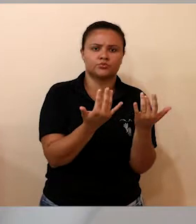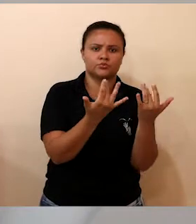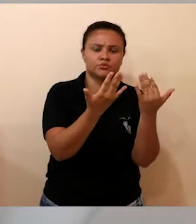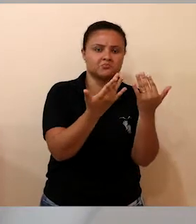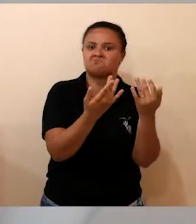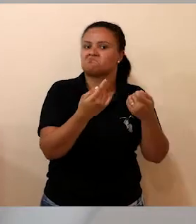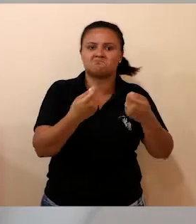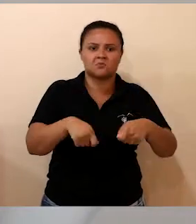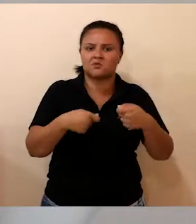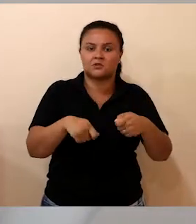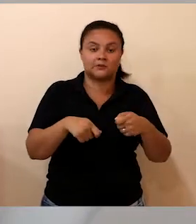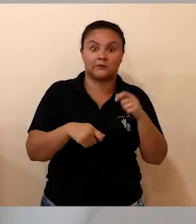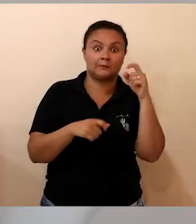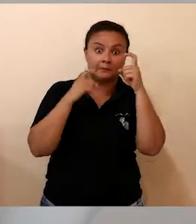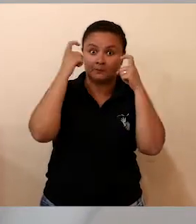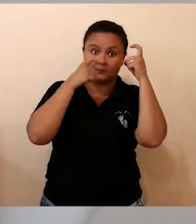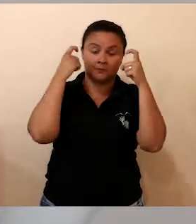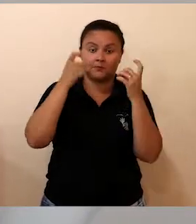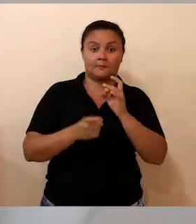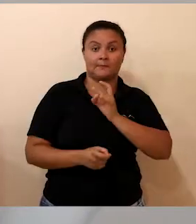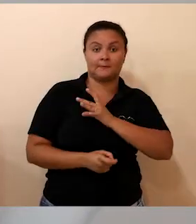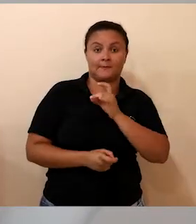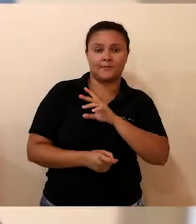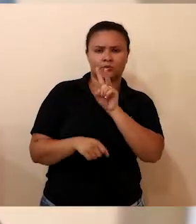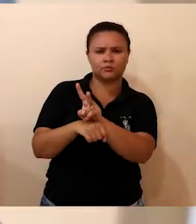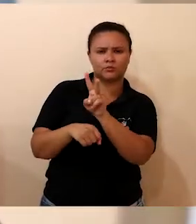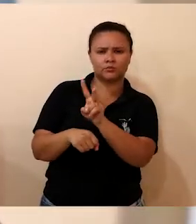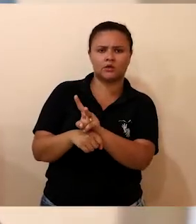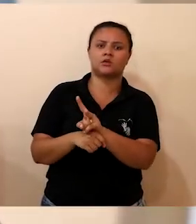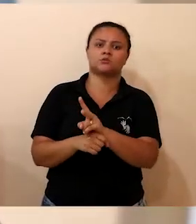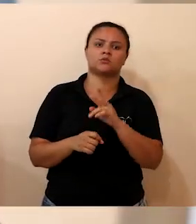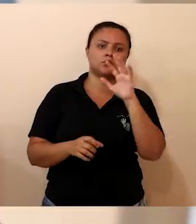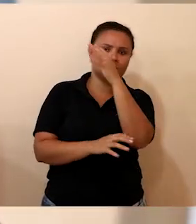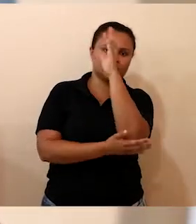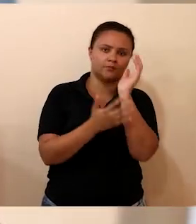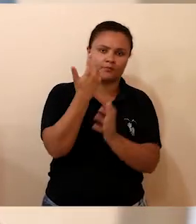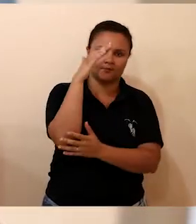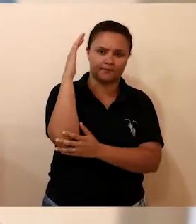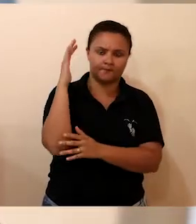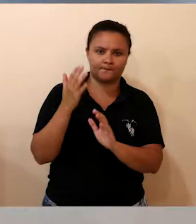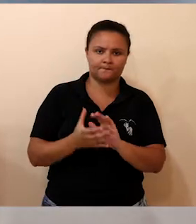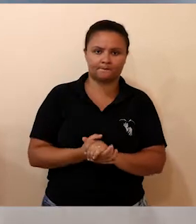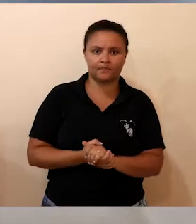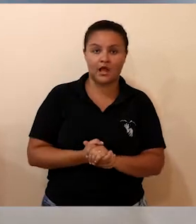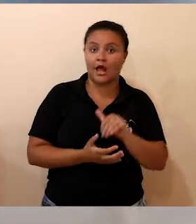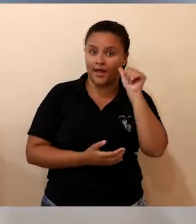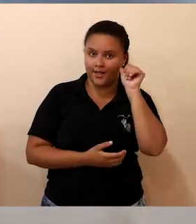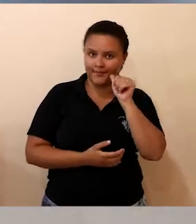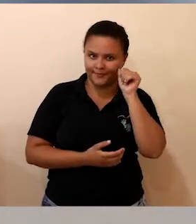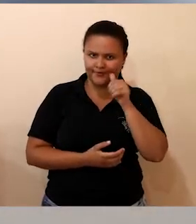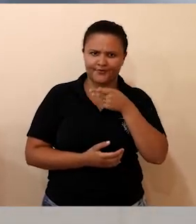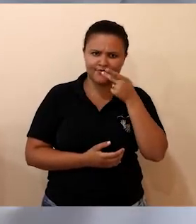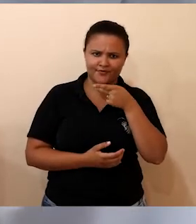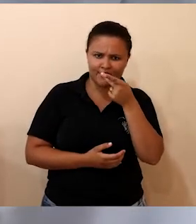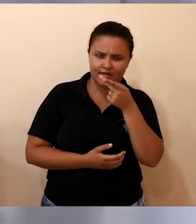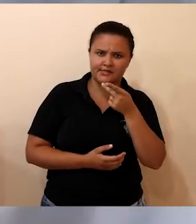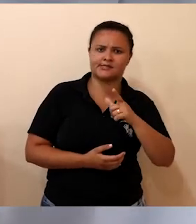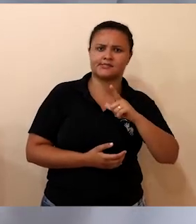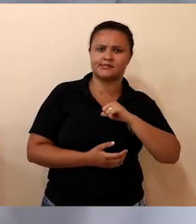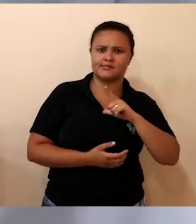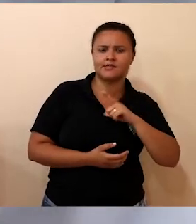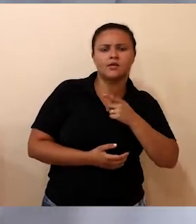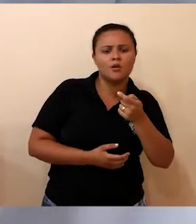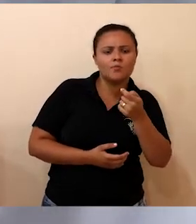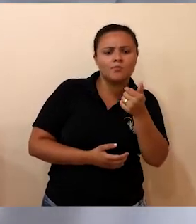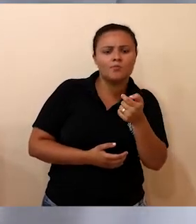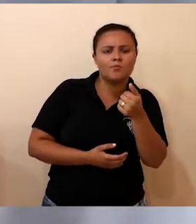não vai restar nenhum tipo de contaminação para o meio ambiente. A cirurgiã dentista conta que, devido ao curto período de atendimento, ainda